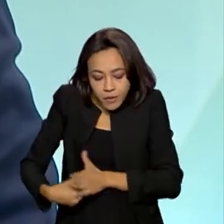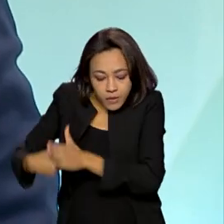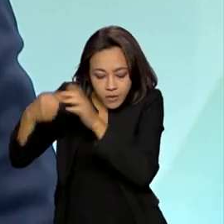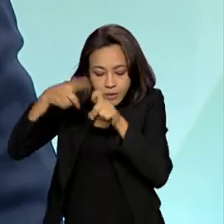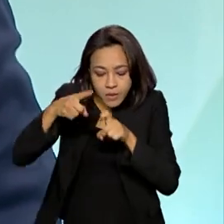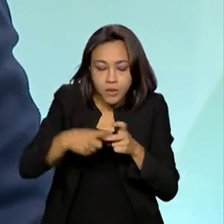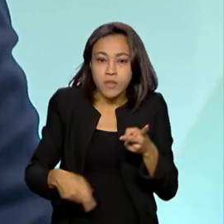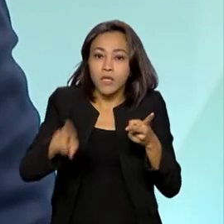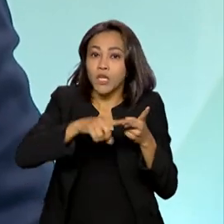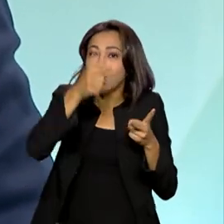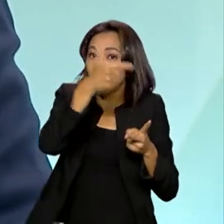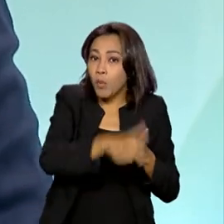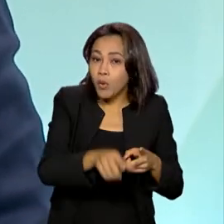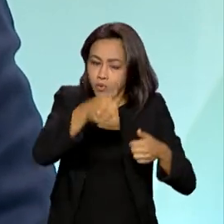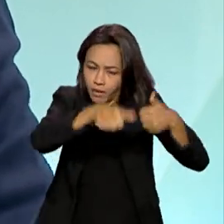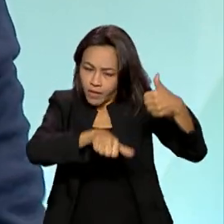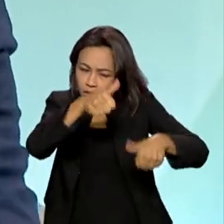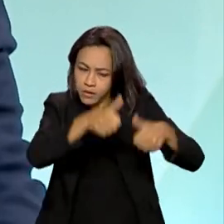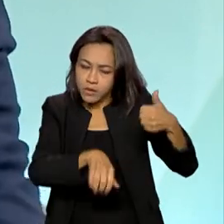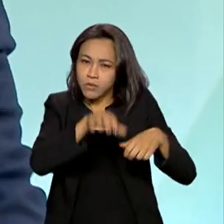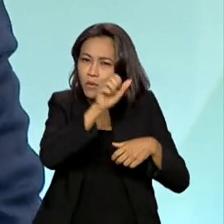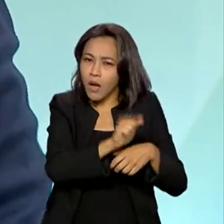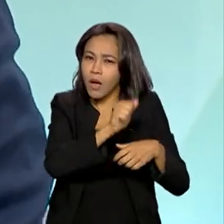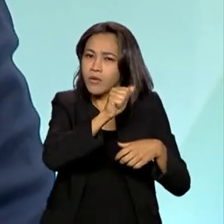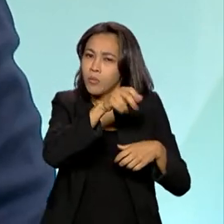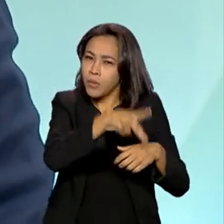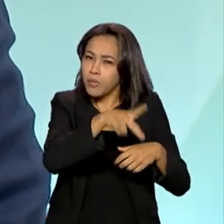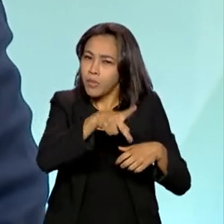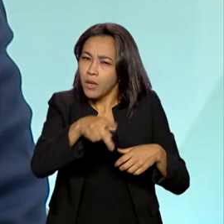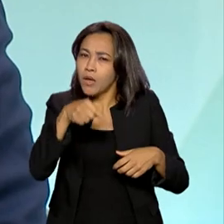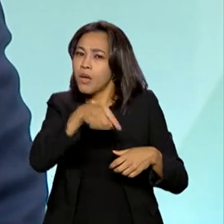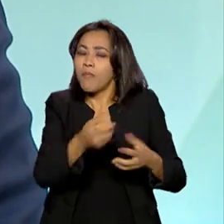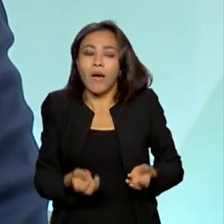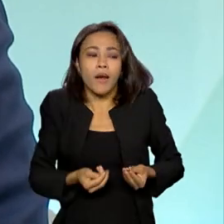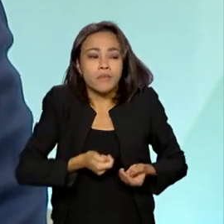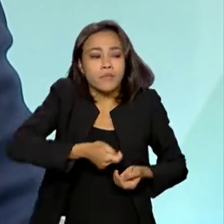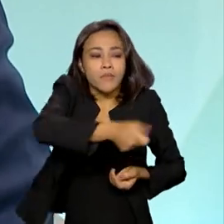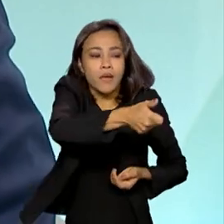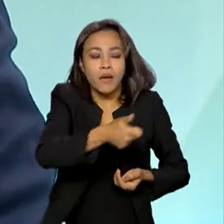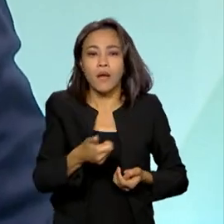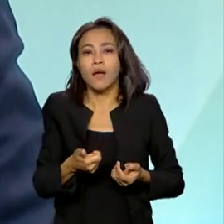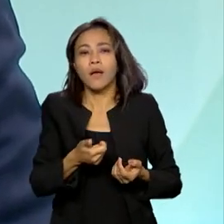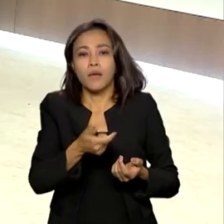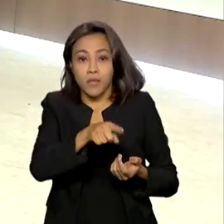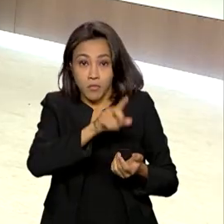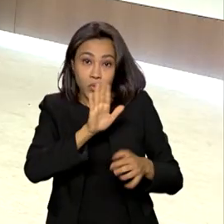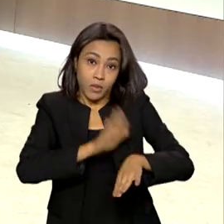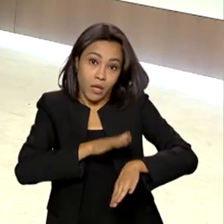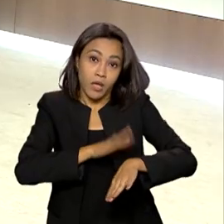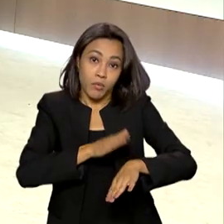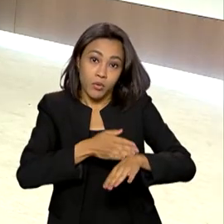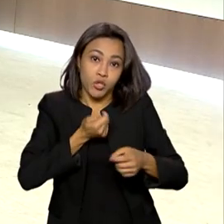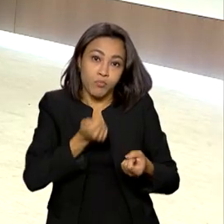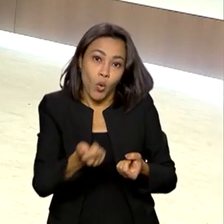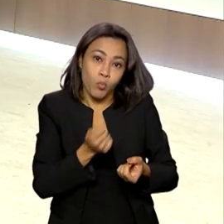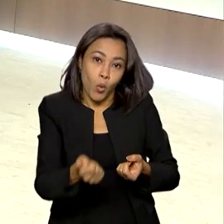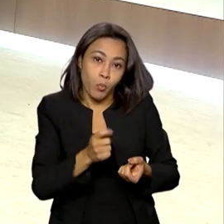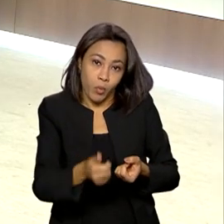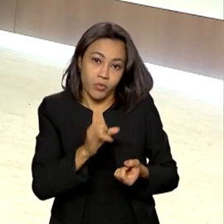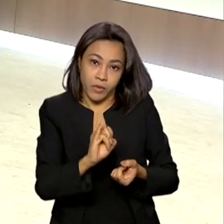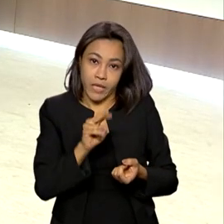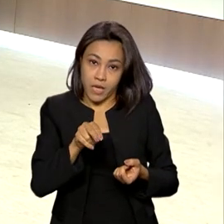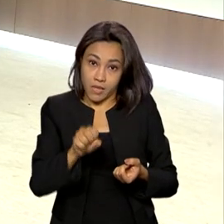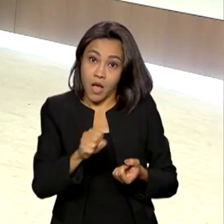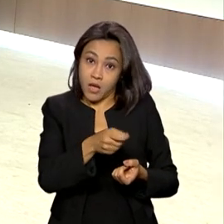do PPP para a concessão do período especial na aposentadoria por tempo de contribuição. Mas nós tivemos